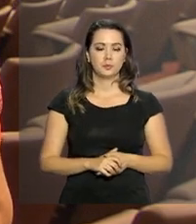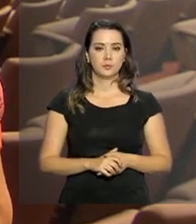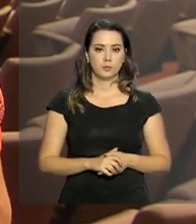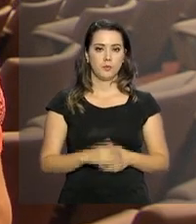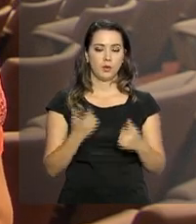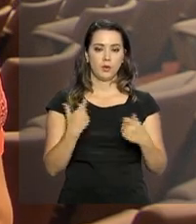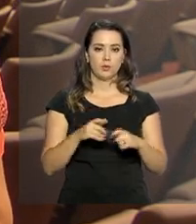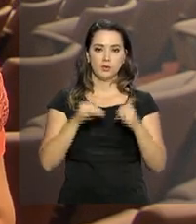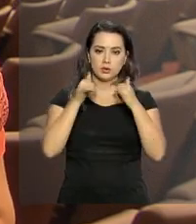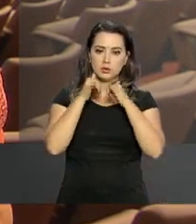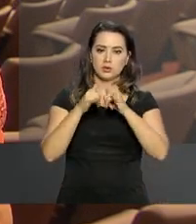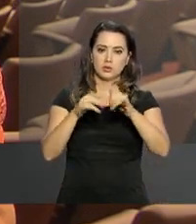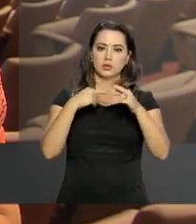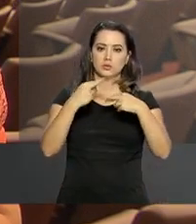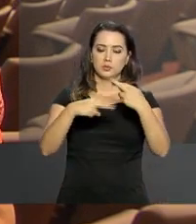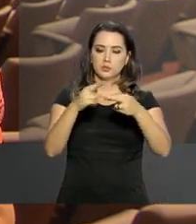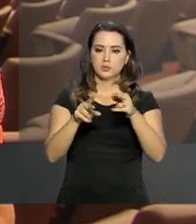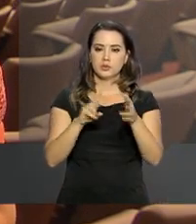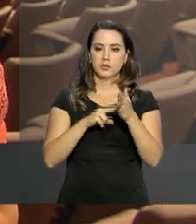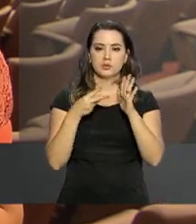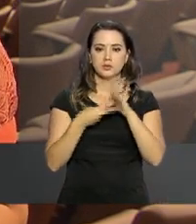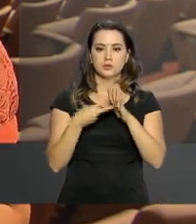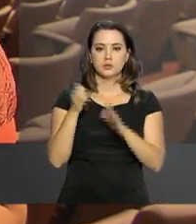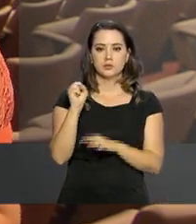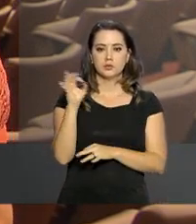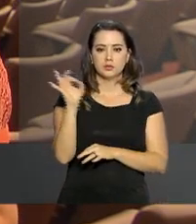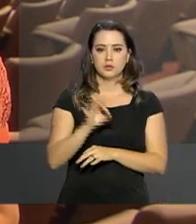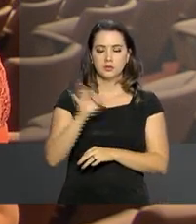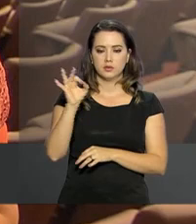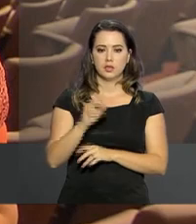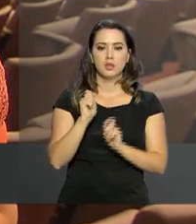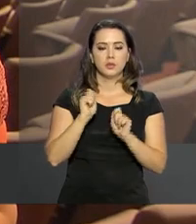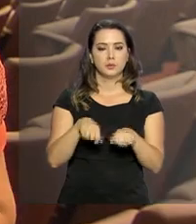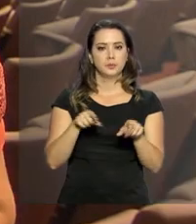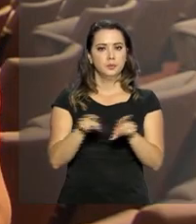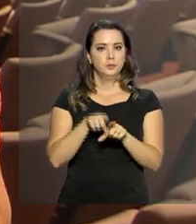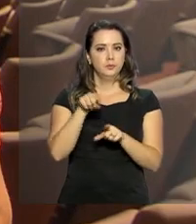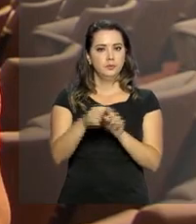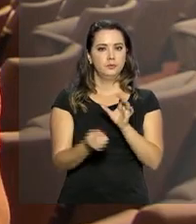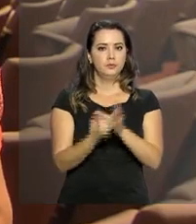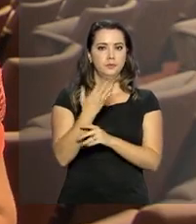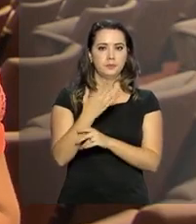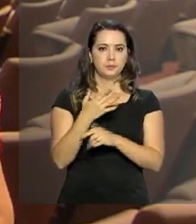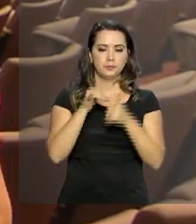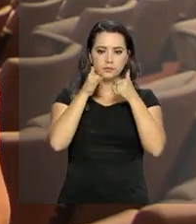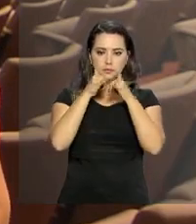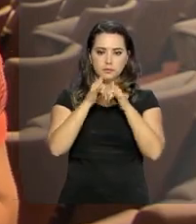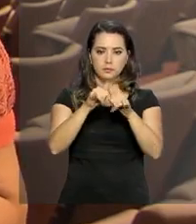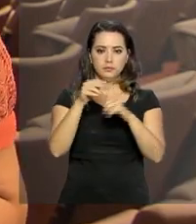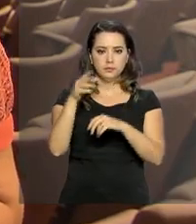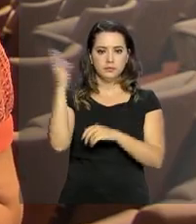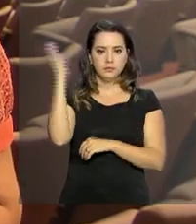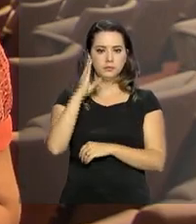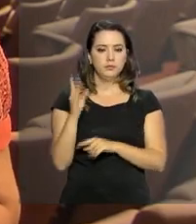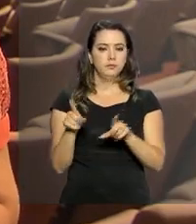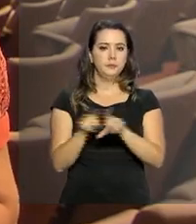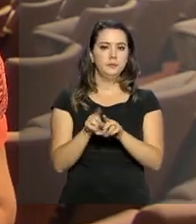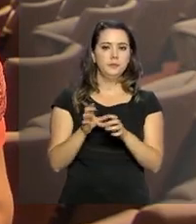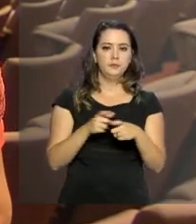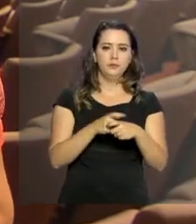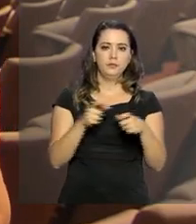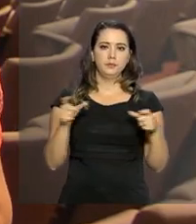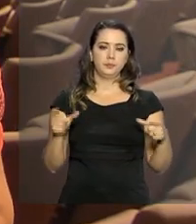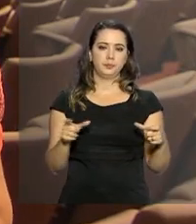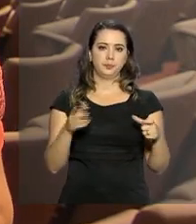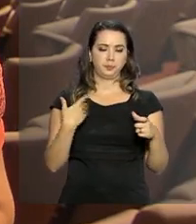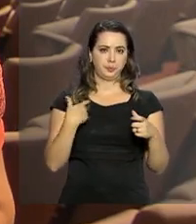energia representam mais de 80% da capacidade instalada de geração elétrica no Brasil. A maior parte vem das